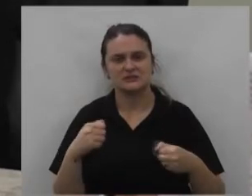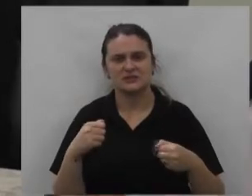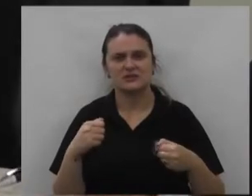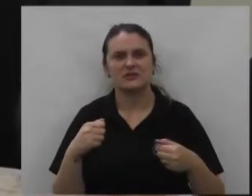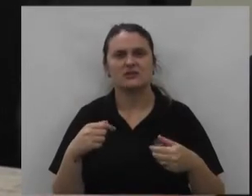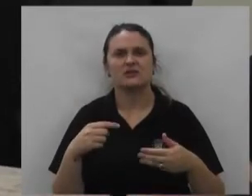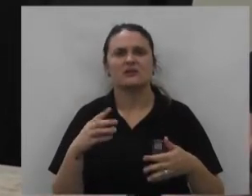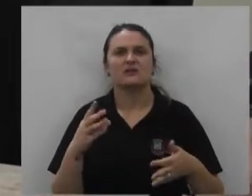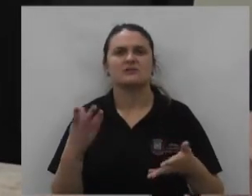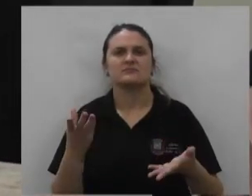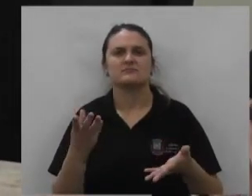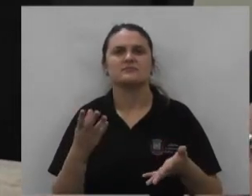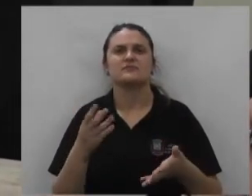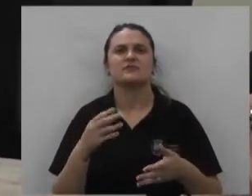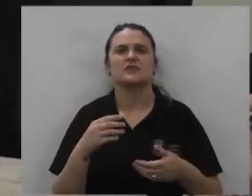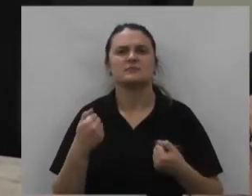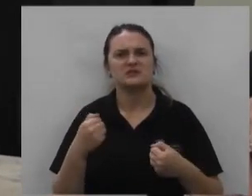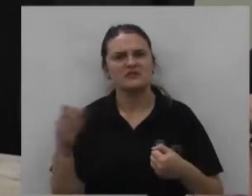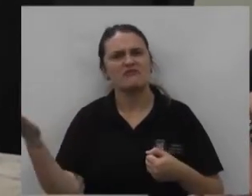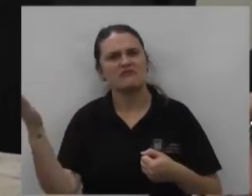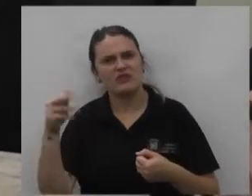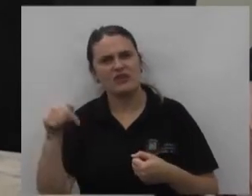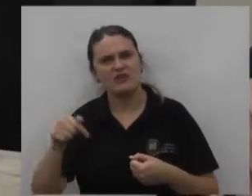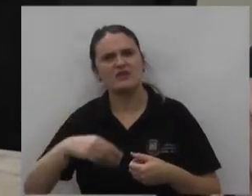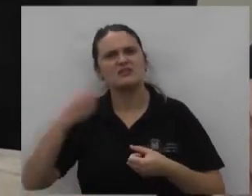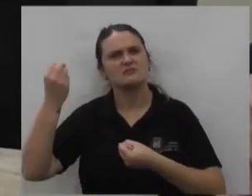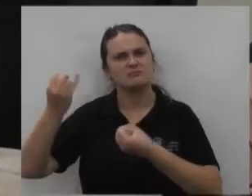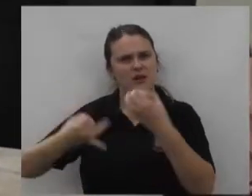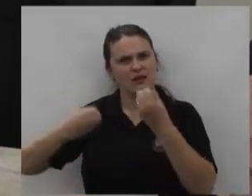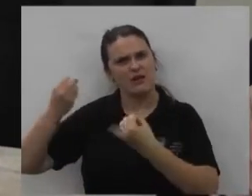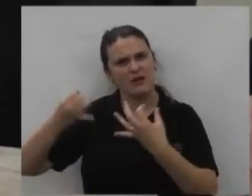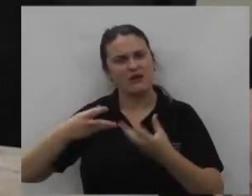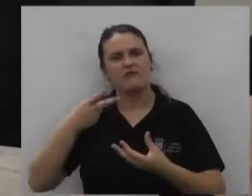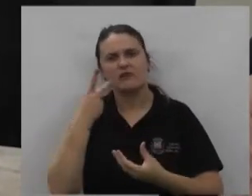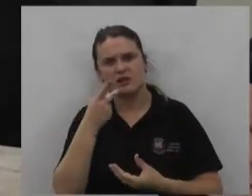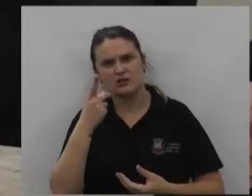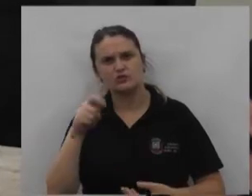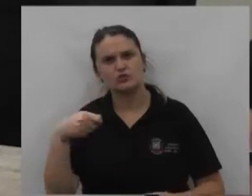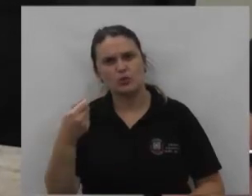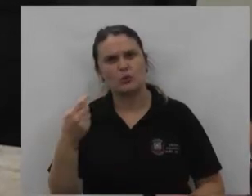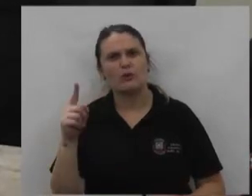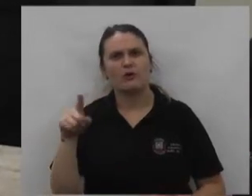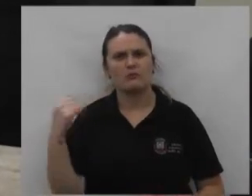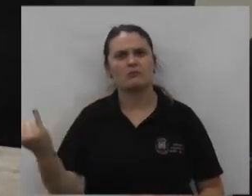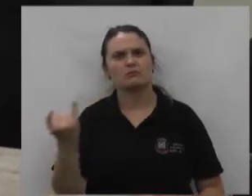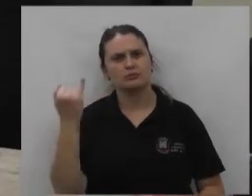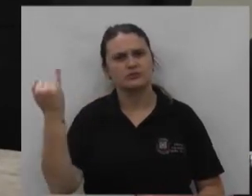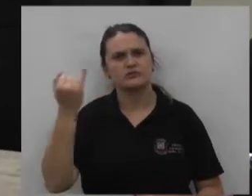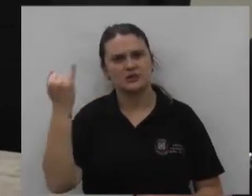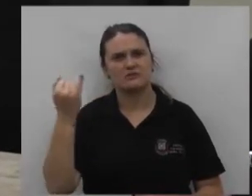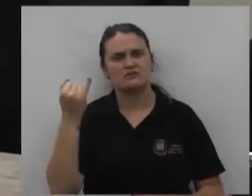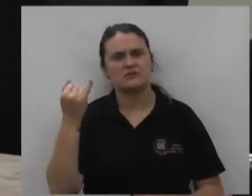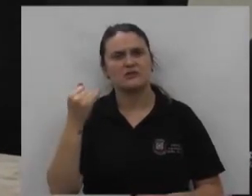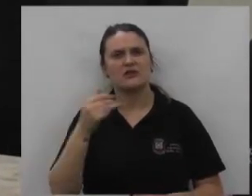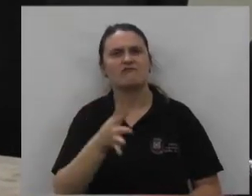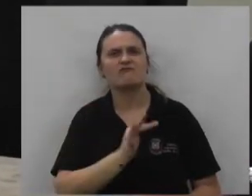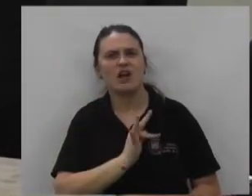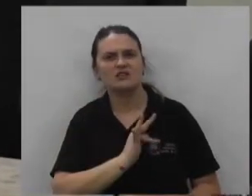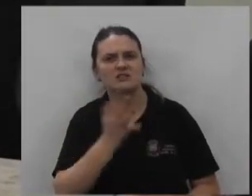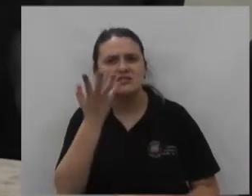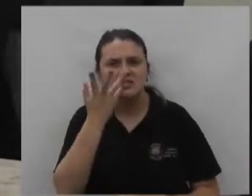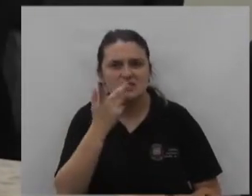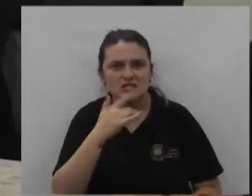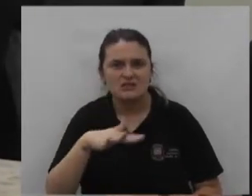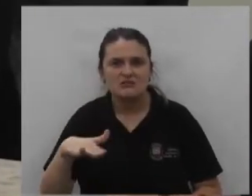que que ele venha aqui fazer explanações sobre a importância dessa fase